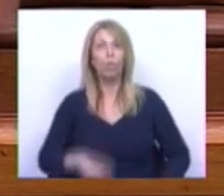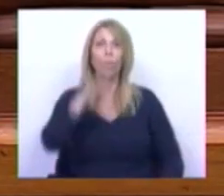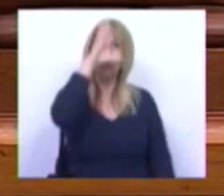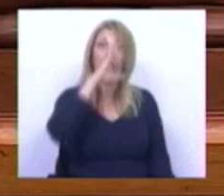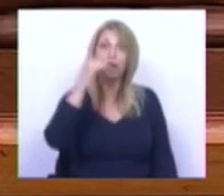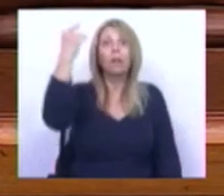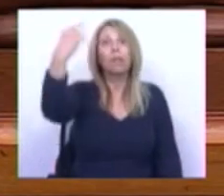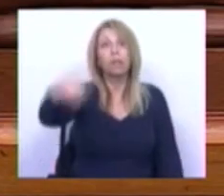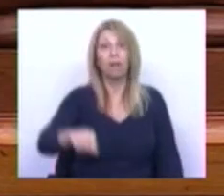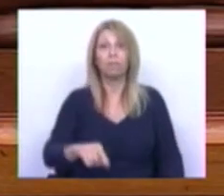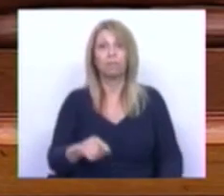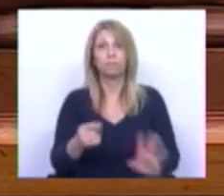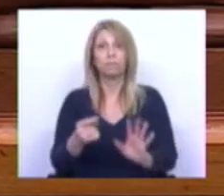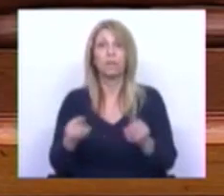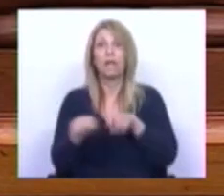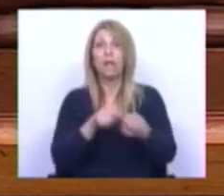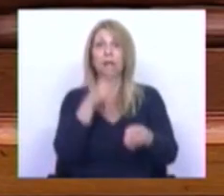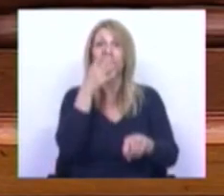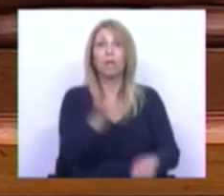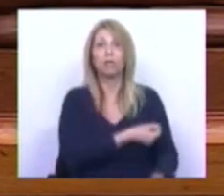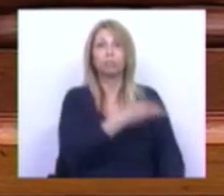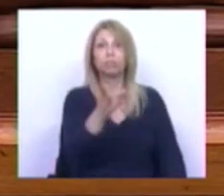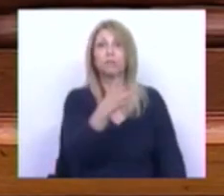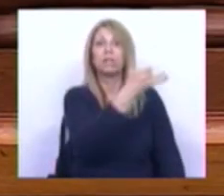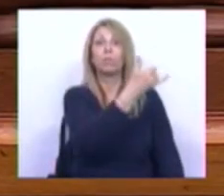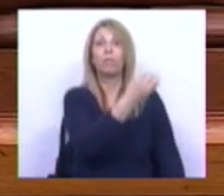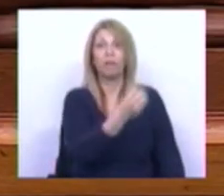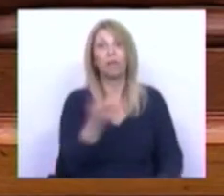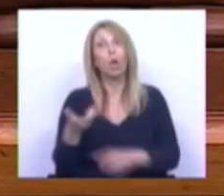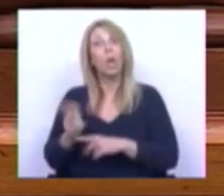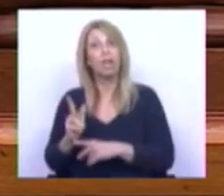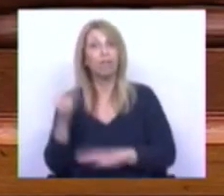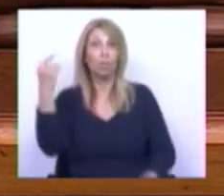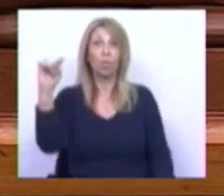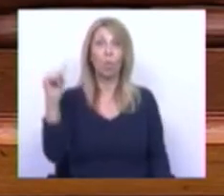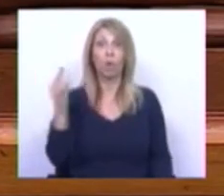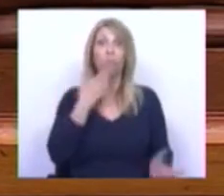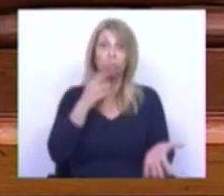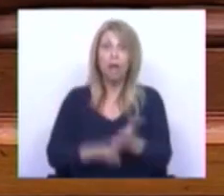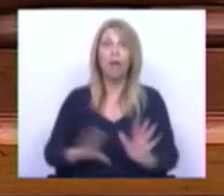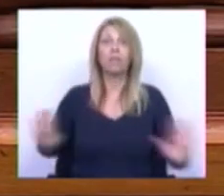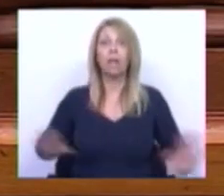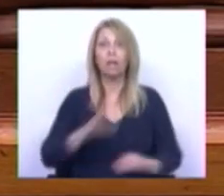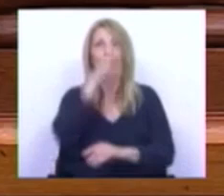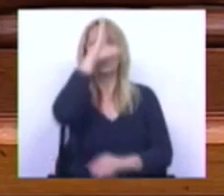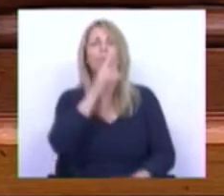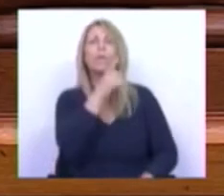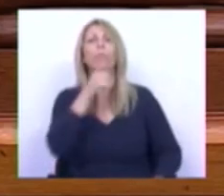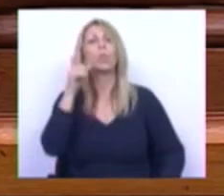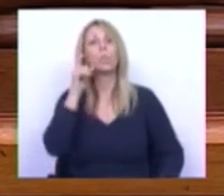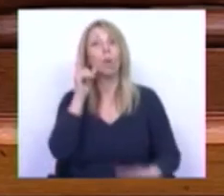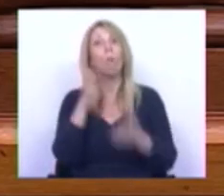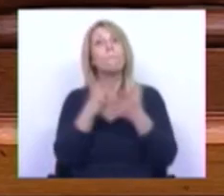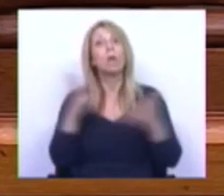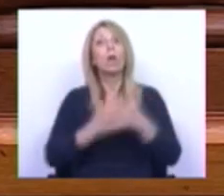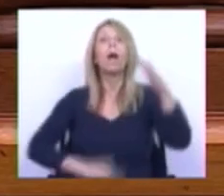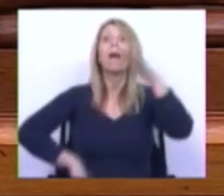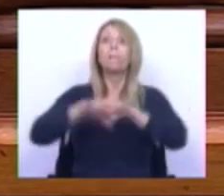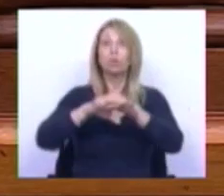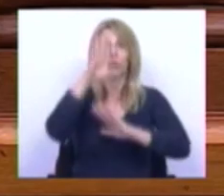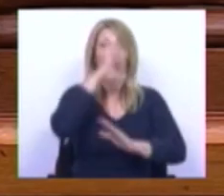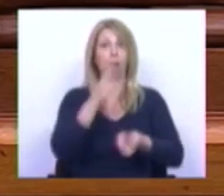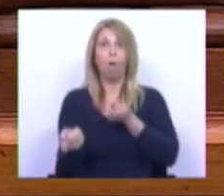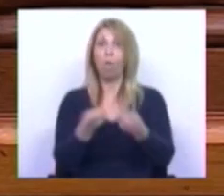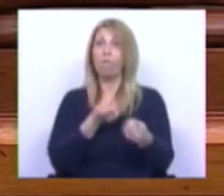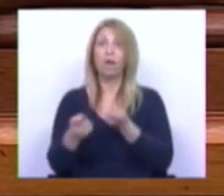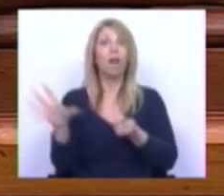120 deputados e o livro só um. É verdade. Mas o Governo prometeu que, com maioria absoluta, não governaria de